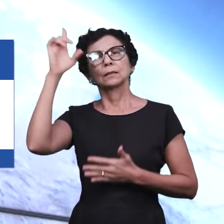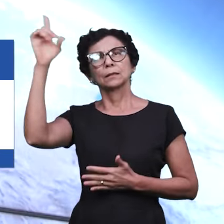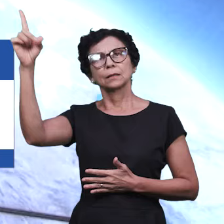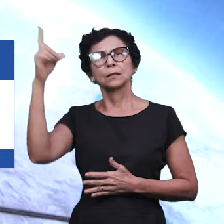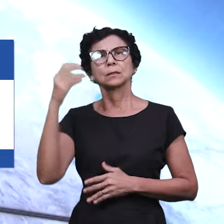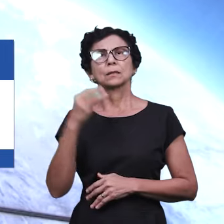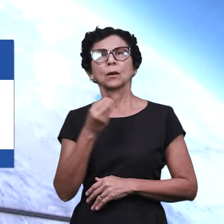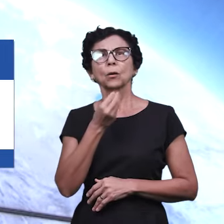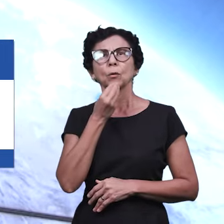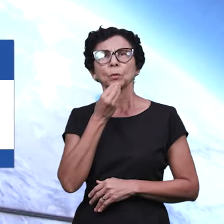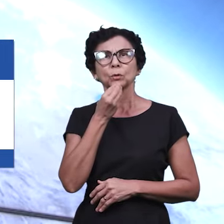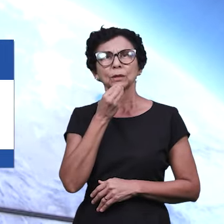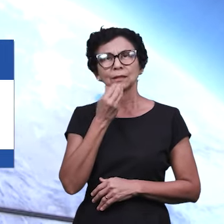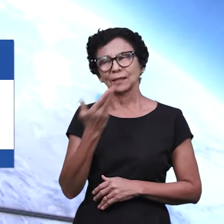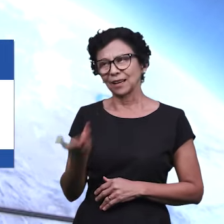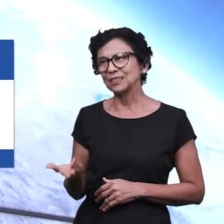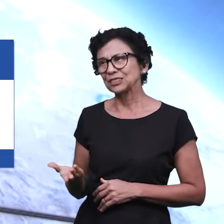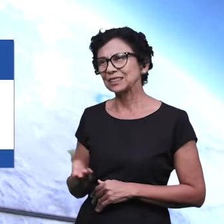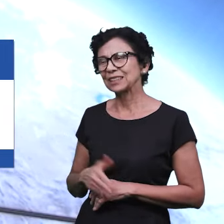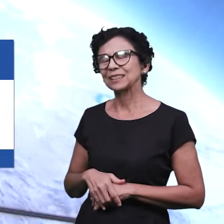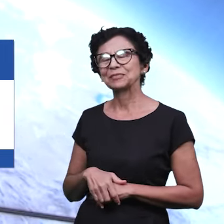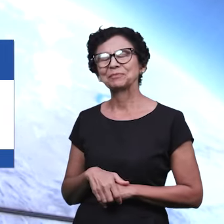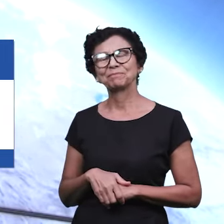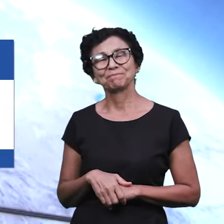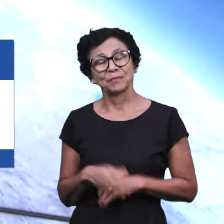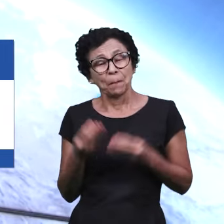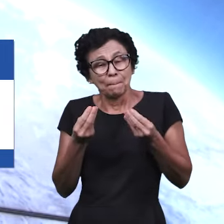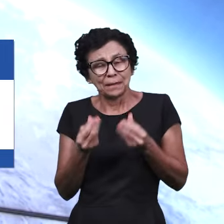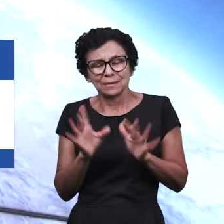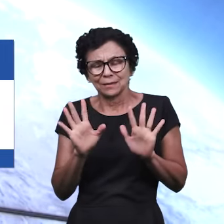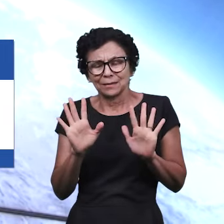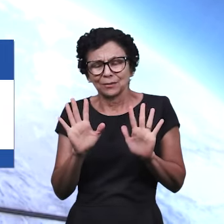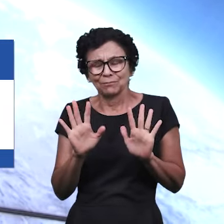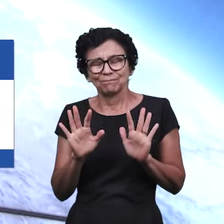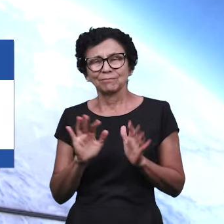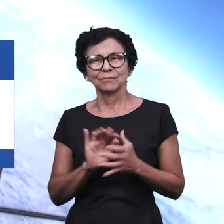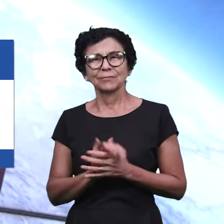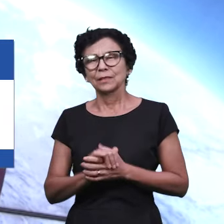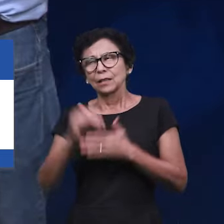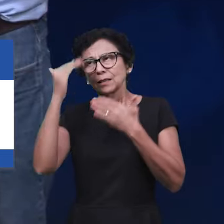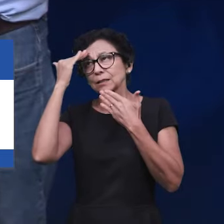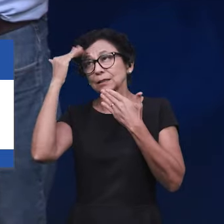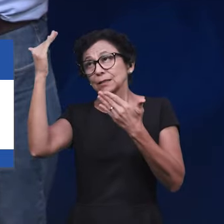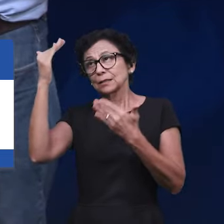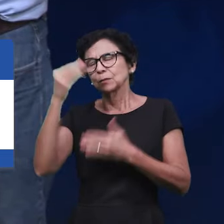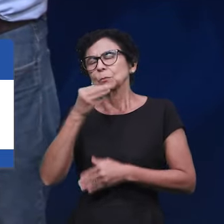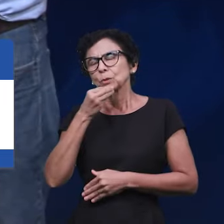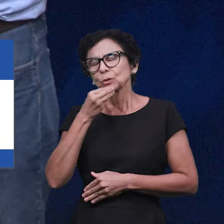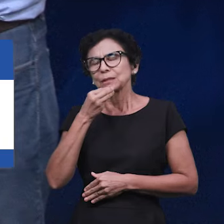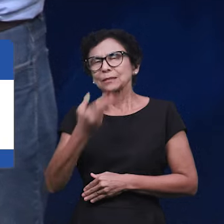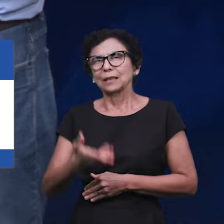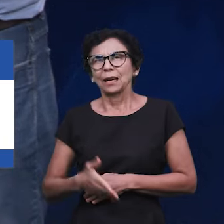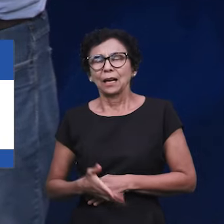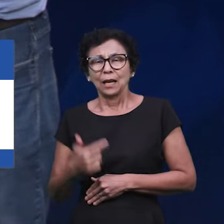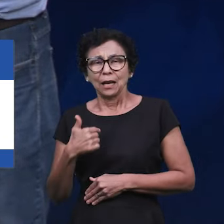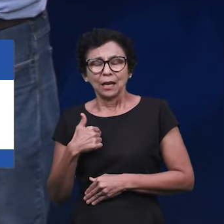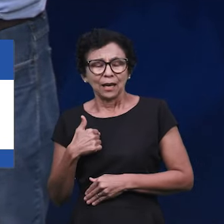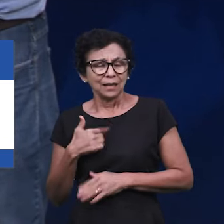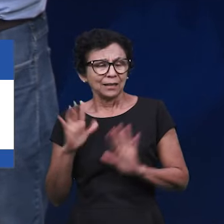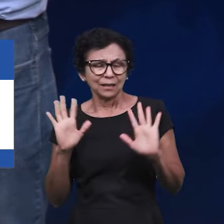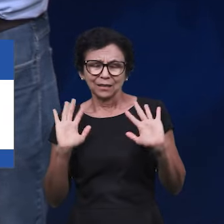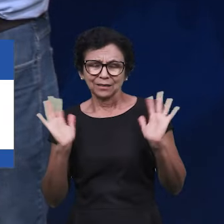oportunidade, a qual eu acho que não me merecia esta oportunidade. Estou muito agradecido com Deus por esta oportunidade. Creio que eu não